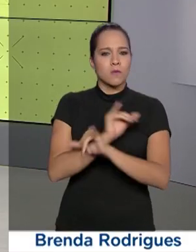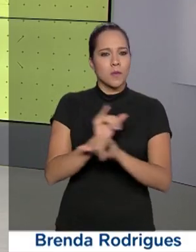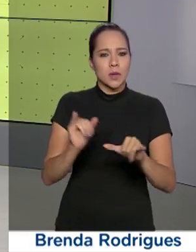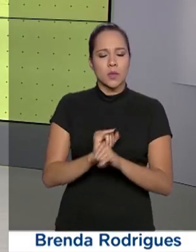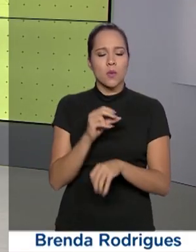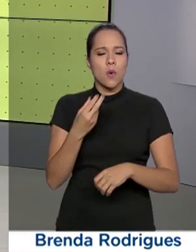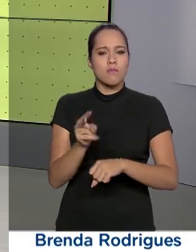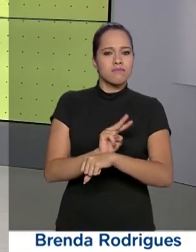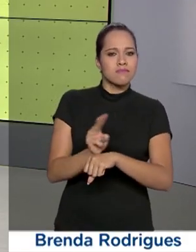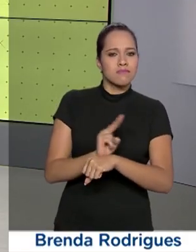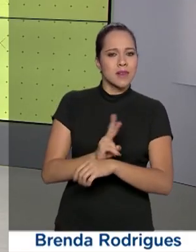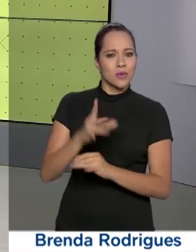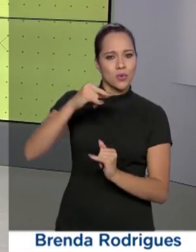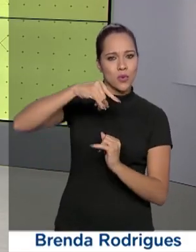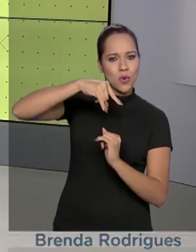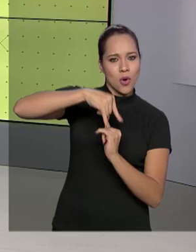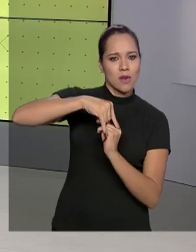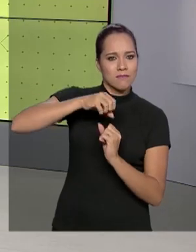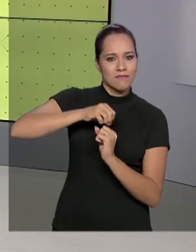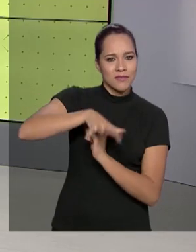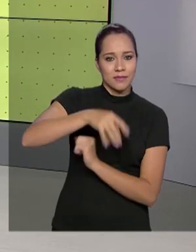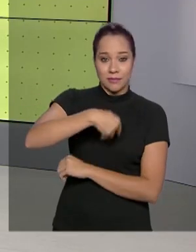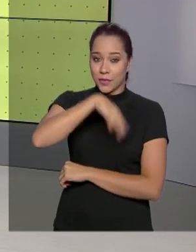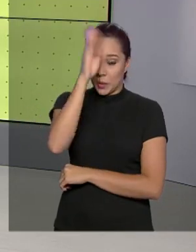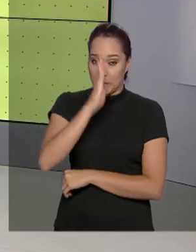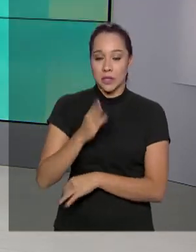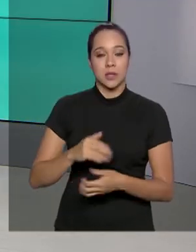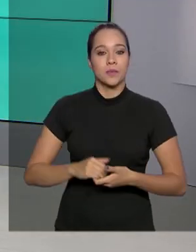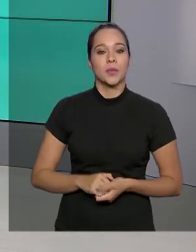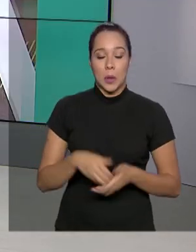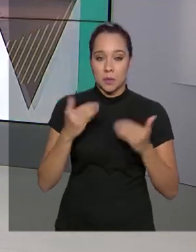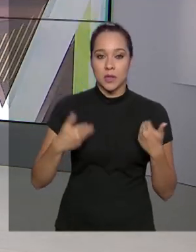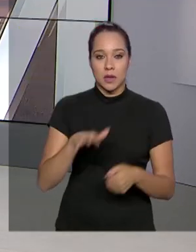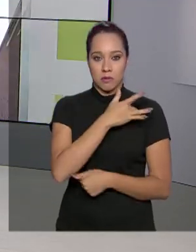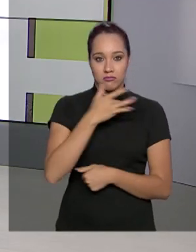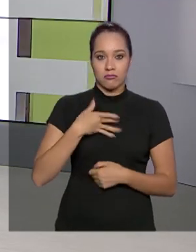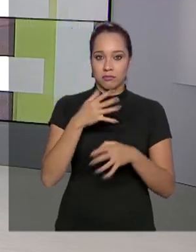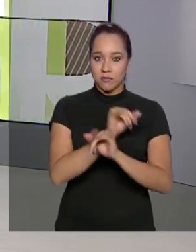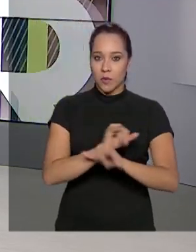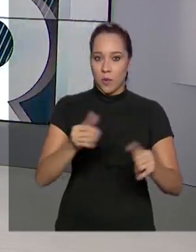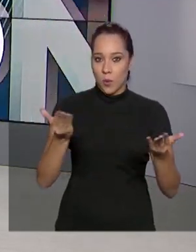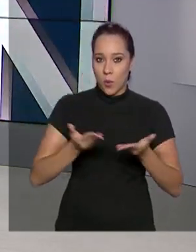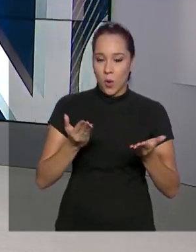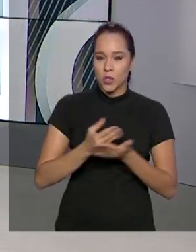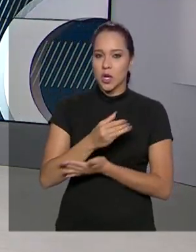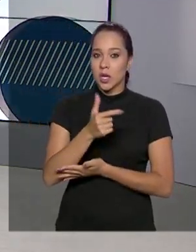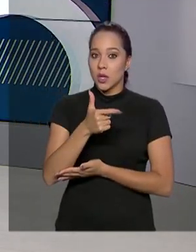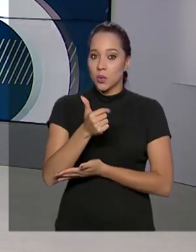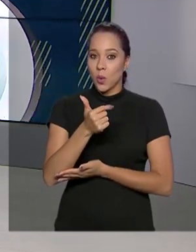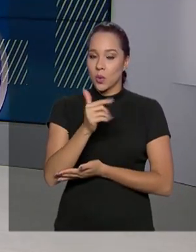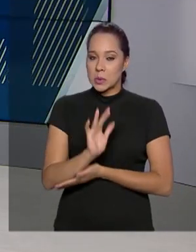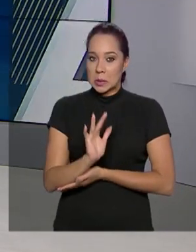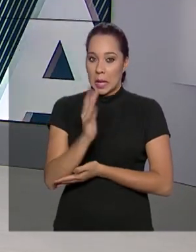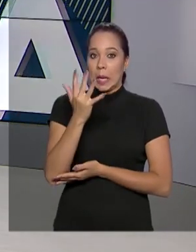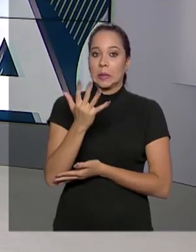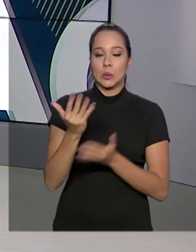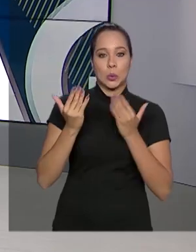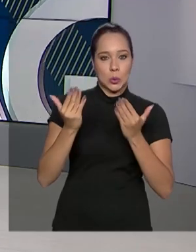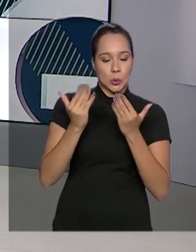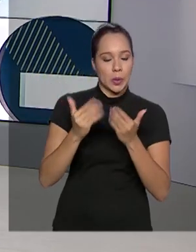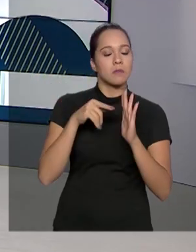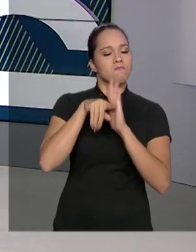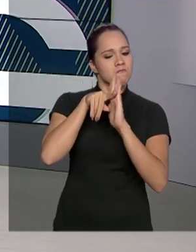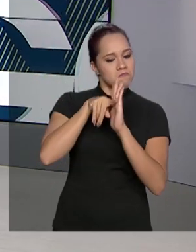o monitoramento do coronavírus no Brasil. O Ministério da Saúde informou hoje que 12 casos suspeitos estão sendo